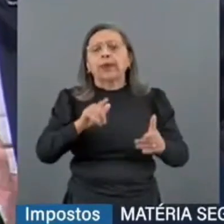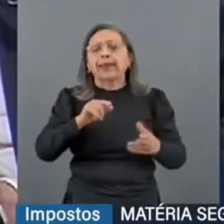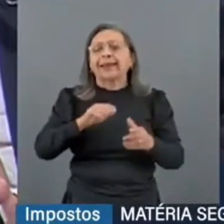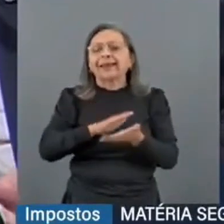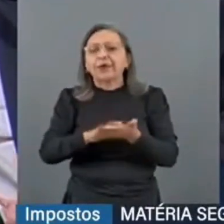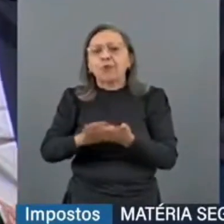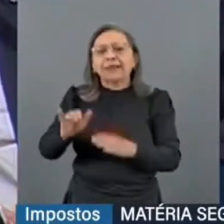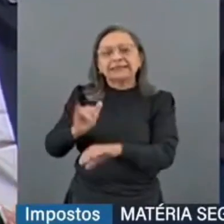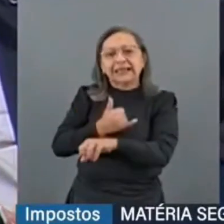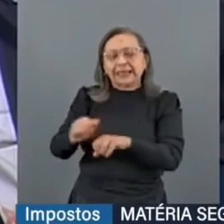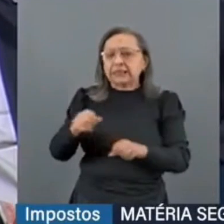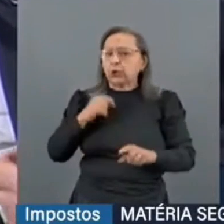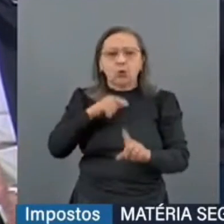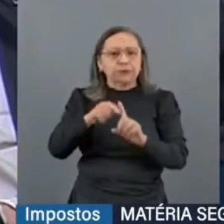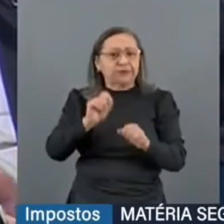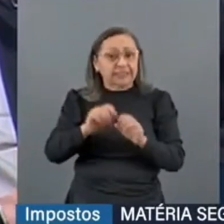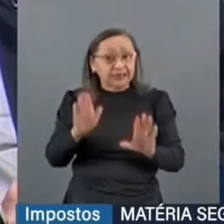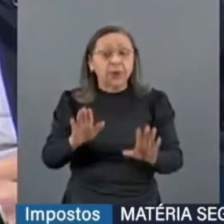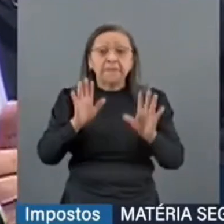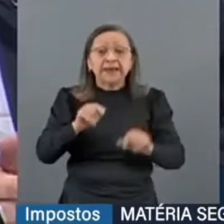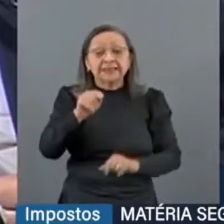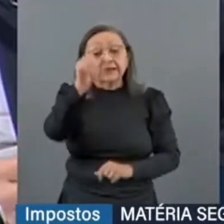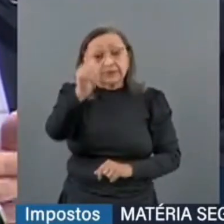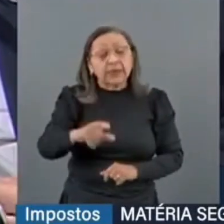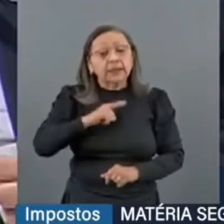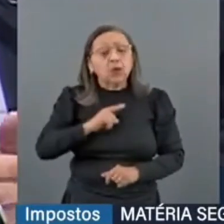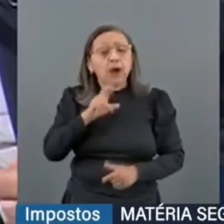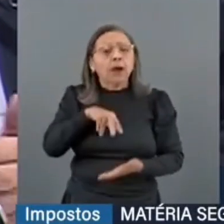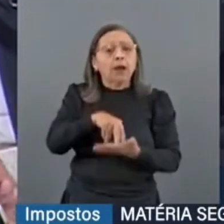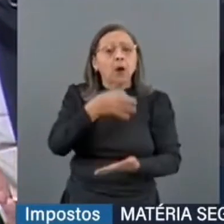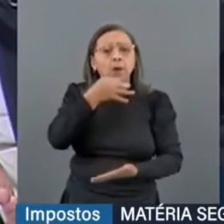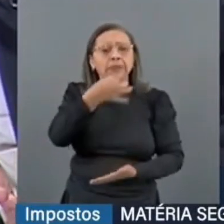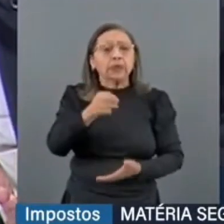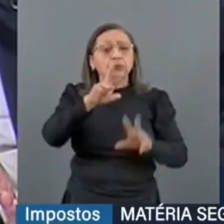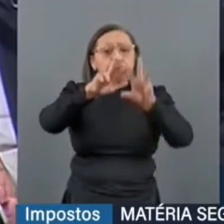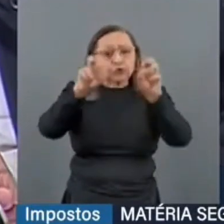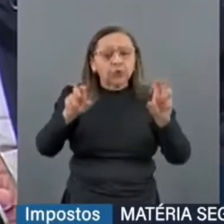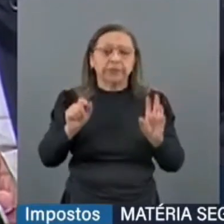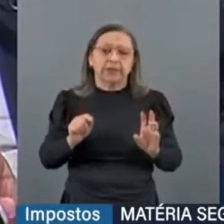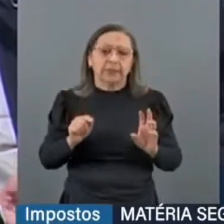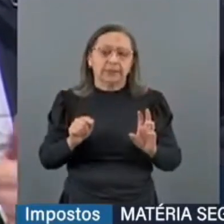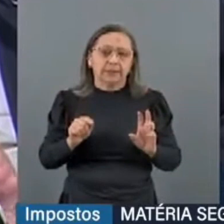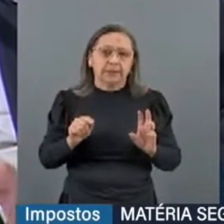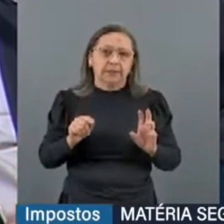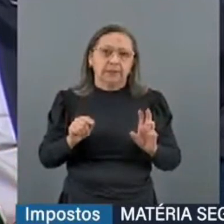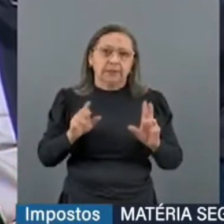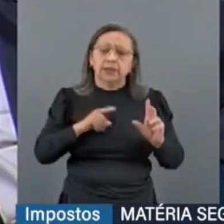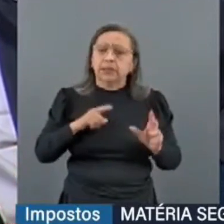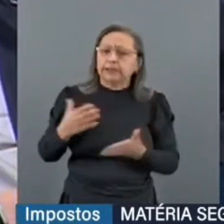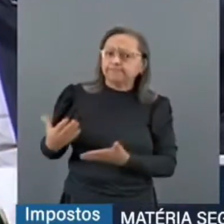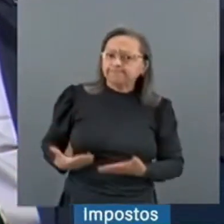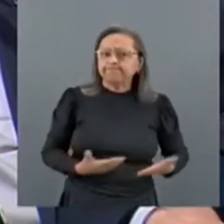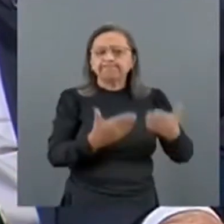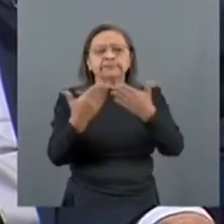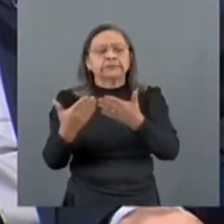que nenhum objetivo de fazer isso. Mas, se V. Exª, já tem uma posição sobre esse tema e que tem gerado uma certa